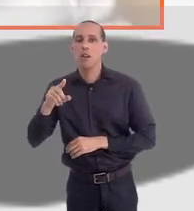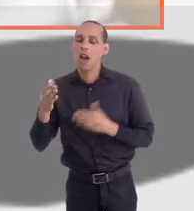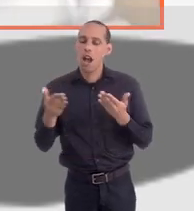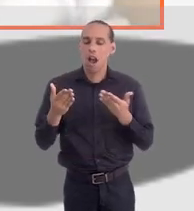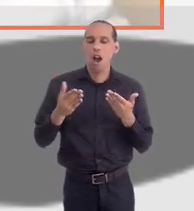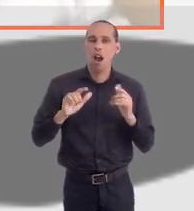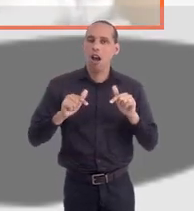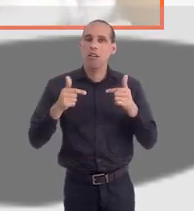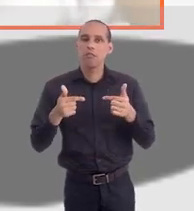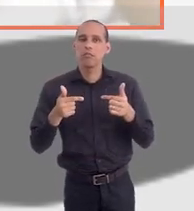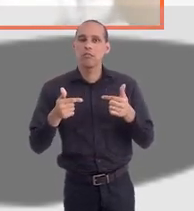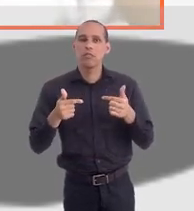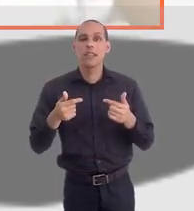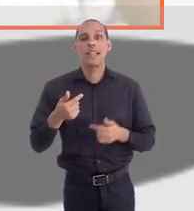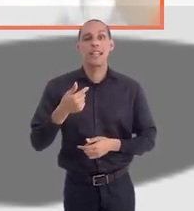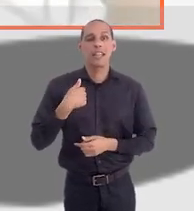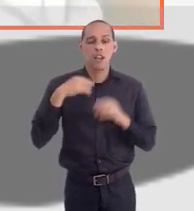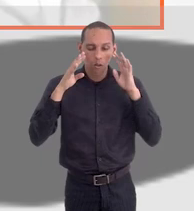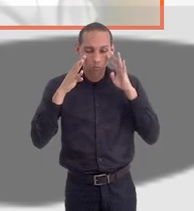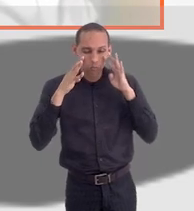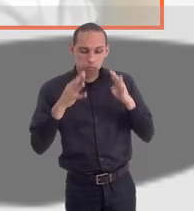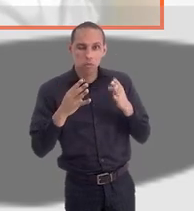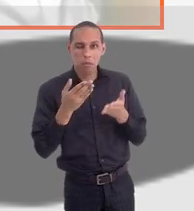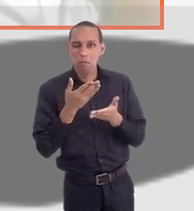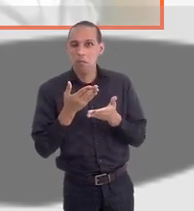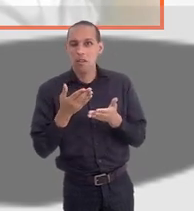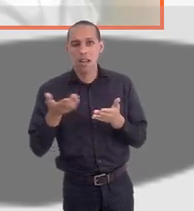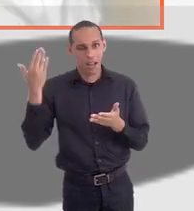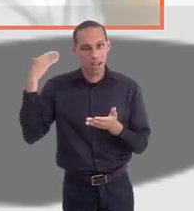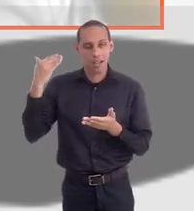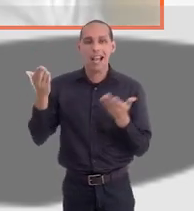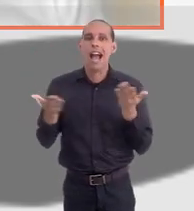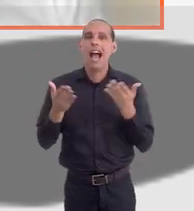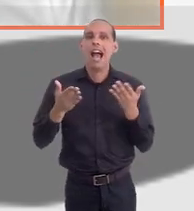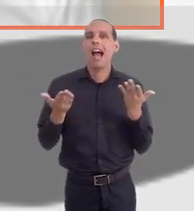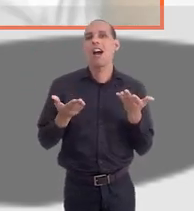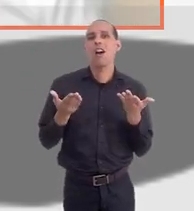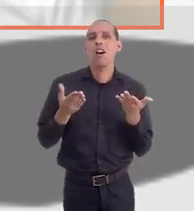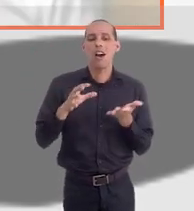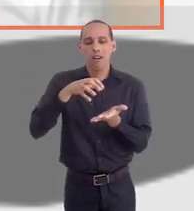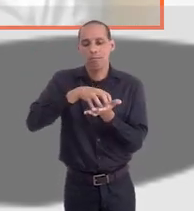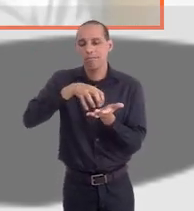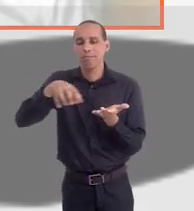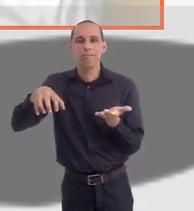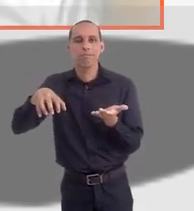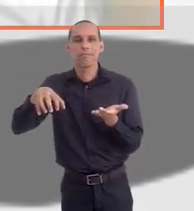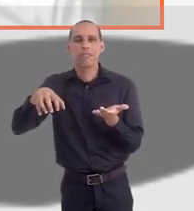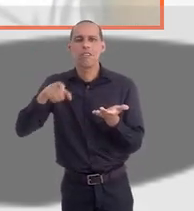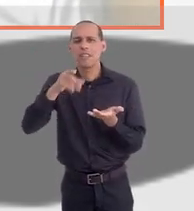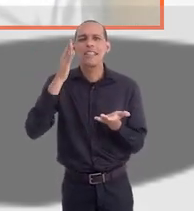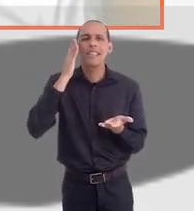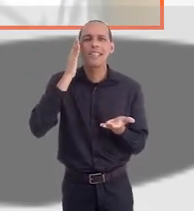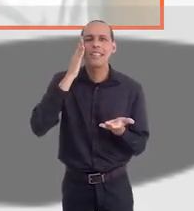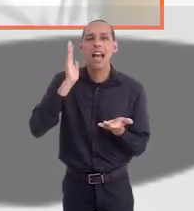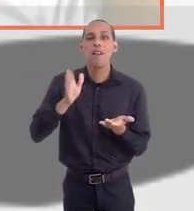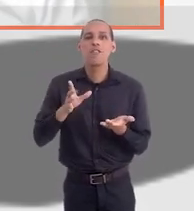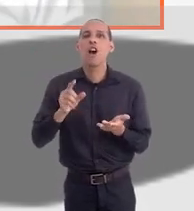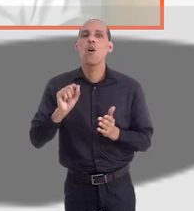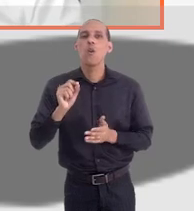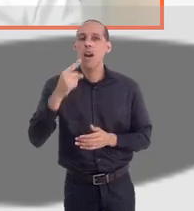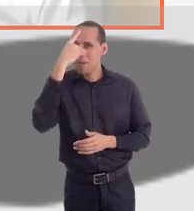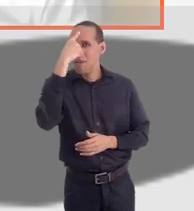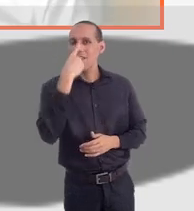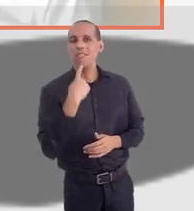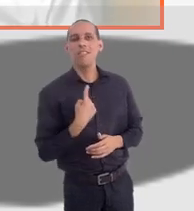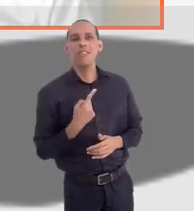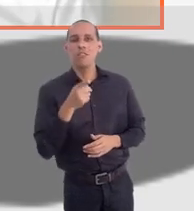desconcentração na prova. Eu vou cobrar a descentralização. Então, ele já sabe, você já sabe mais ou menos o perfil conforme